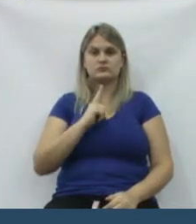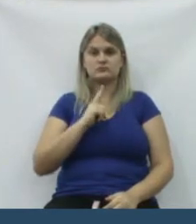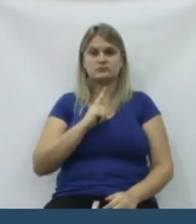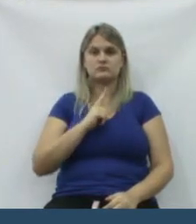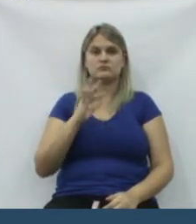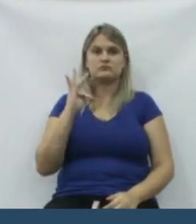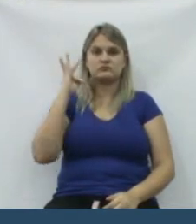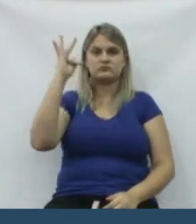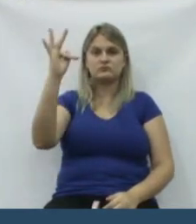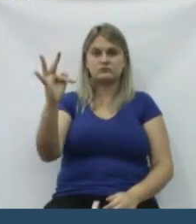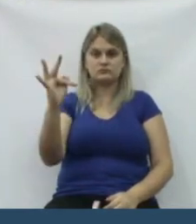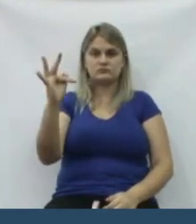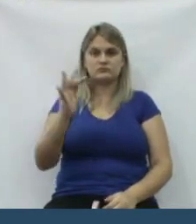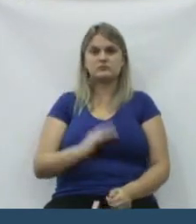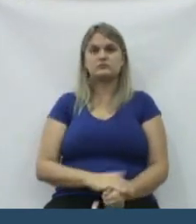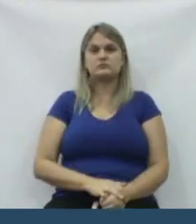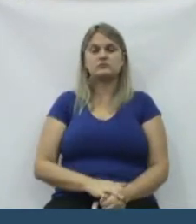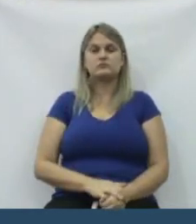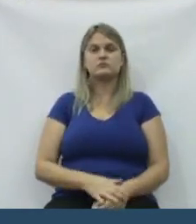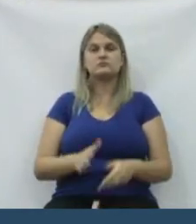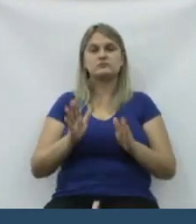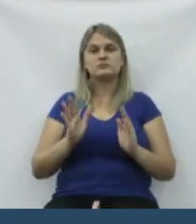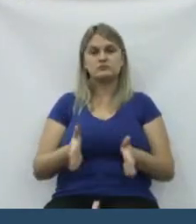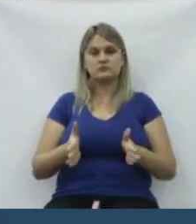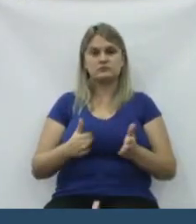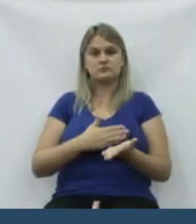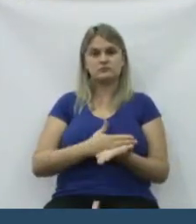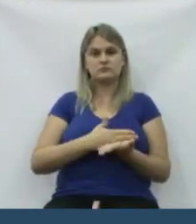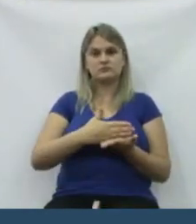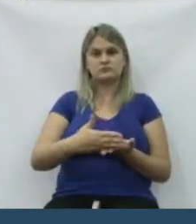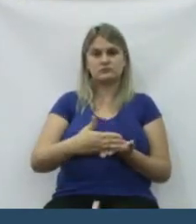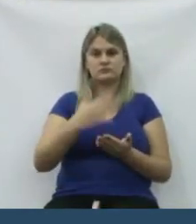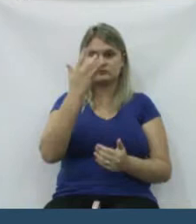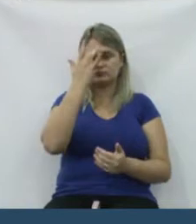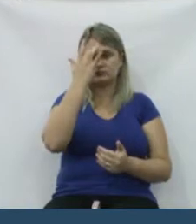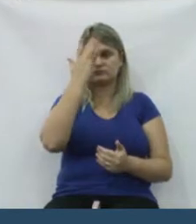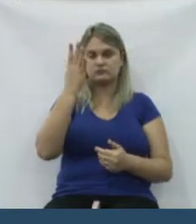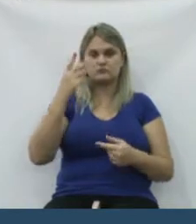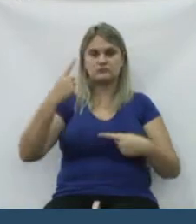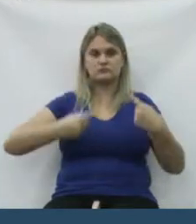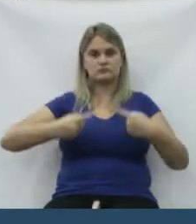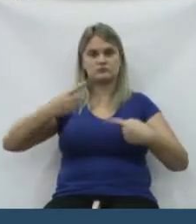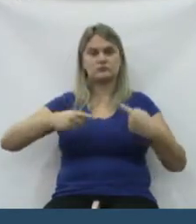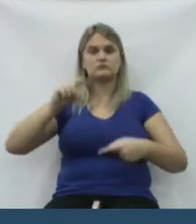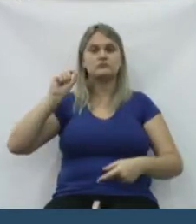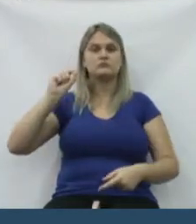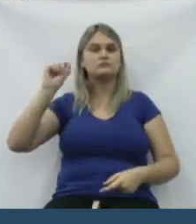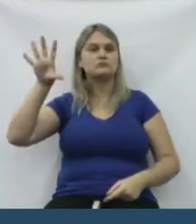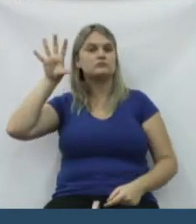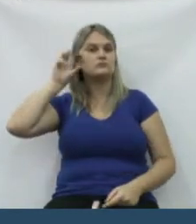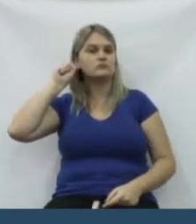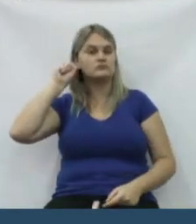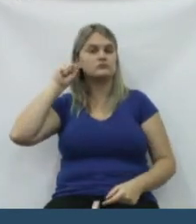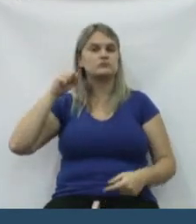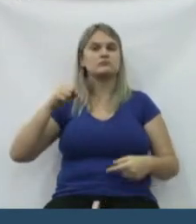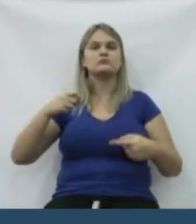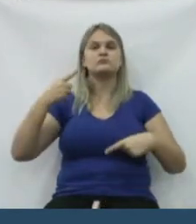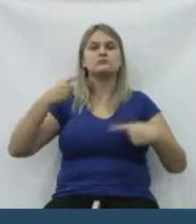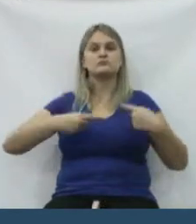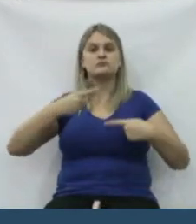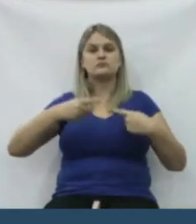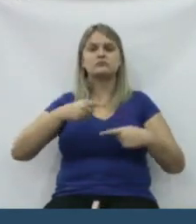vamos ter uma eleição já aí para a frente. A partir de agora, começa a ficar fácil para os políticos. O você escuta de político